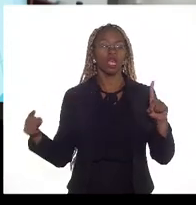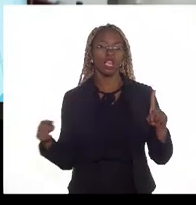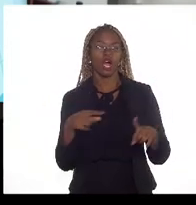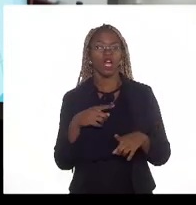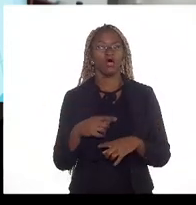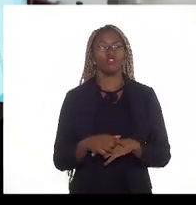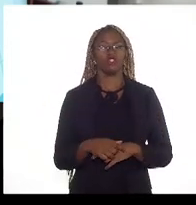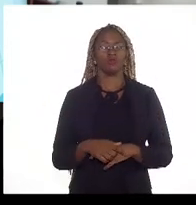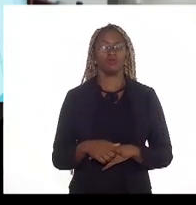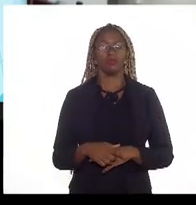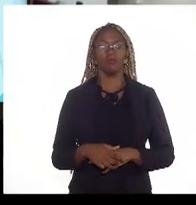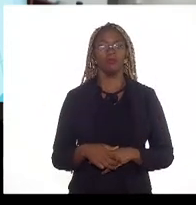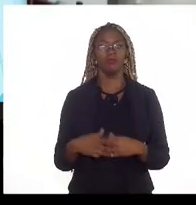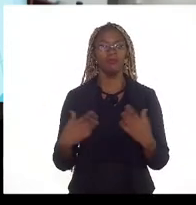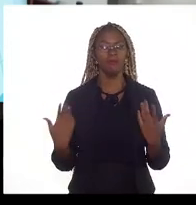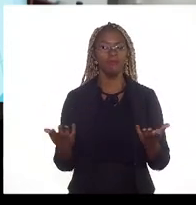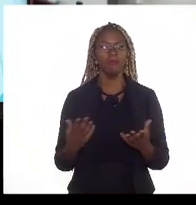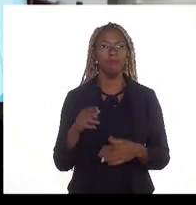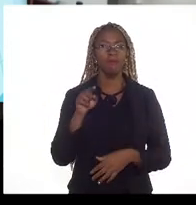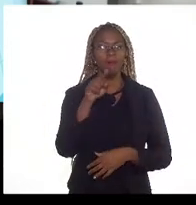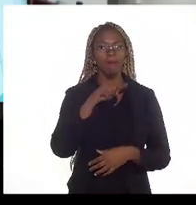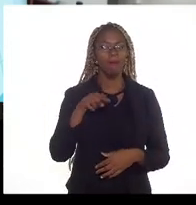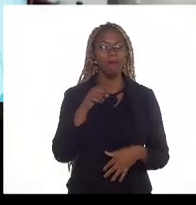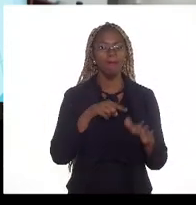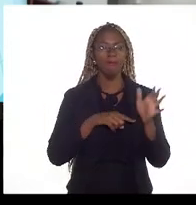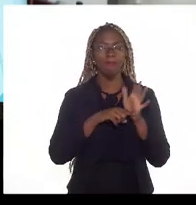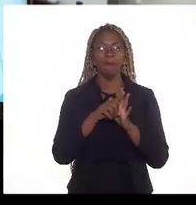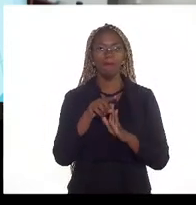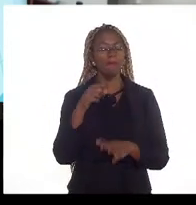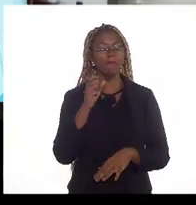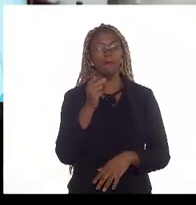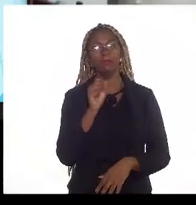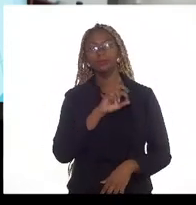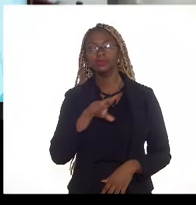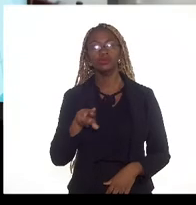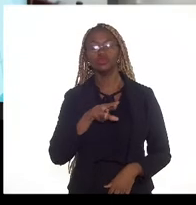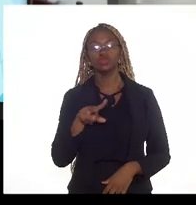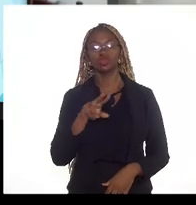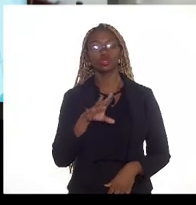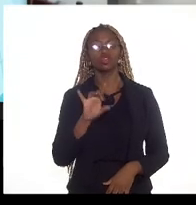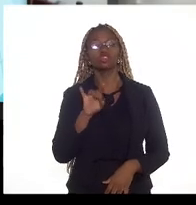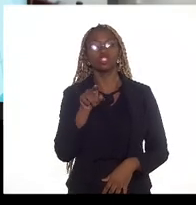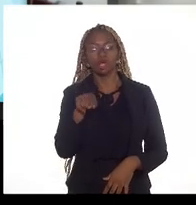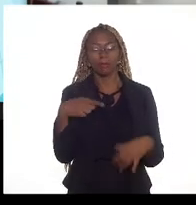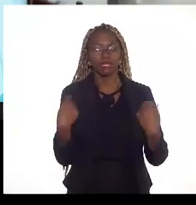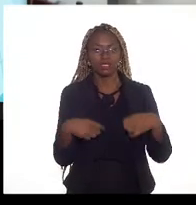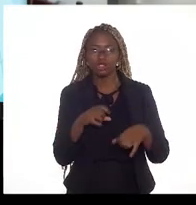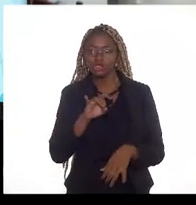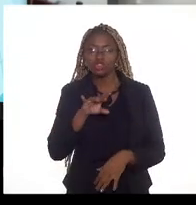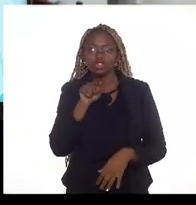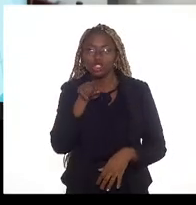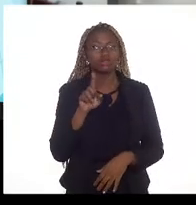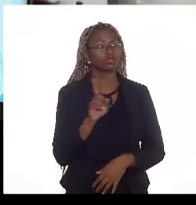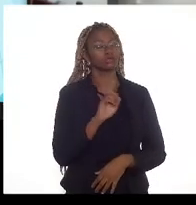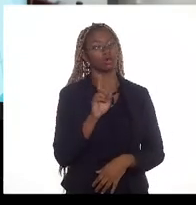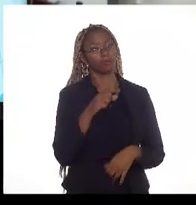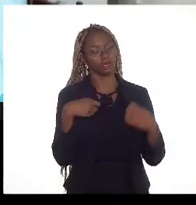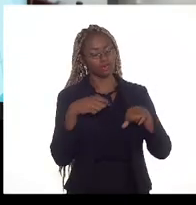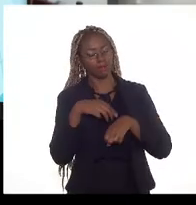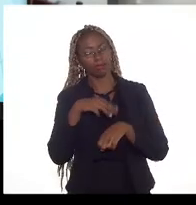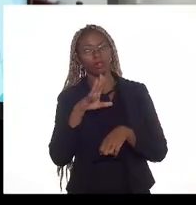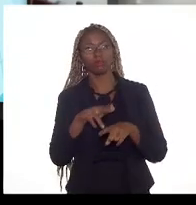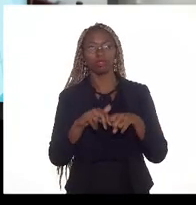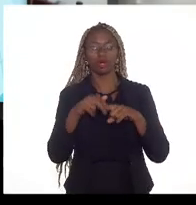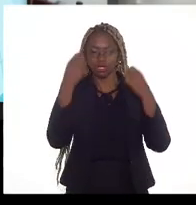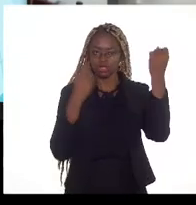mas essas térmicas não são suficientes para ancorar demanda a indústria é a maior